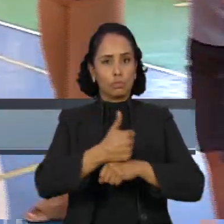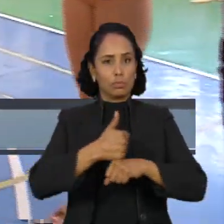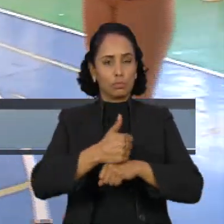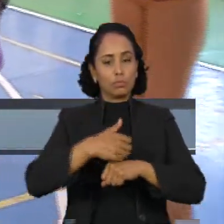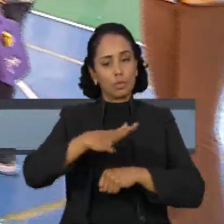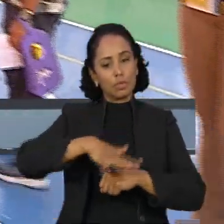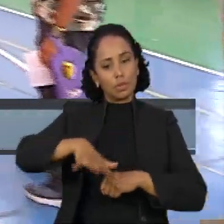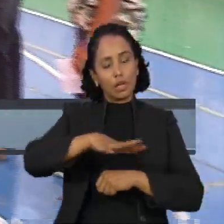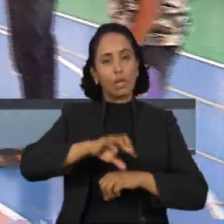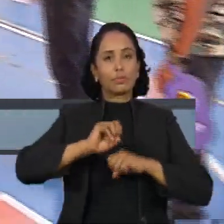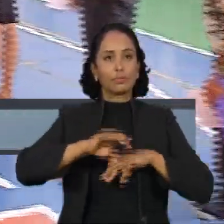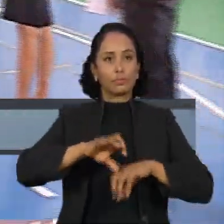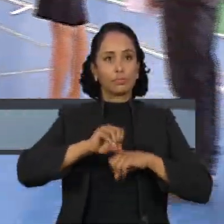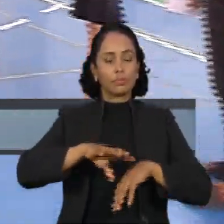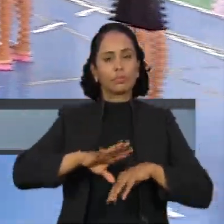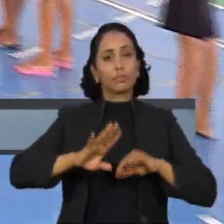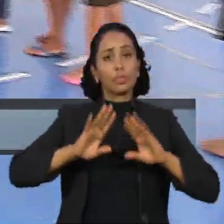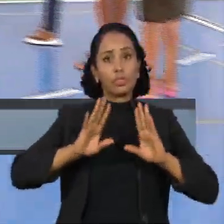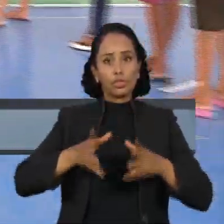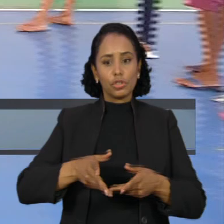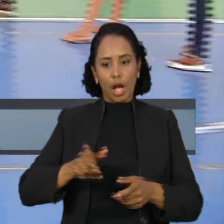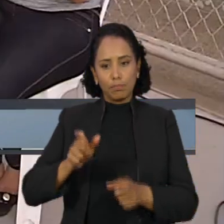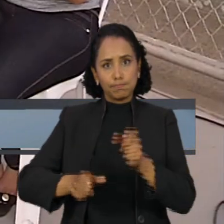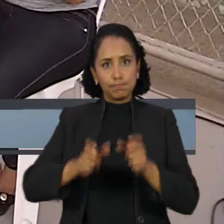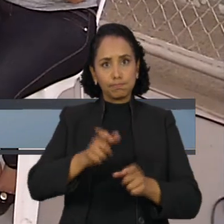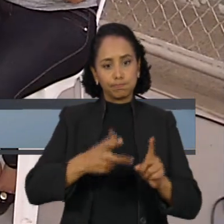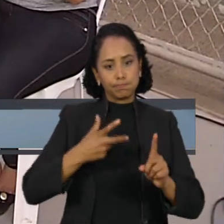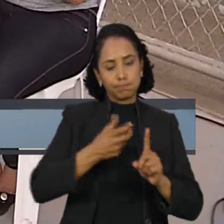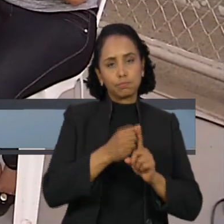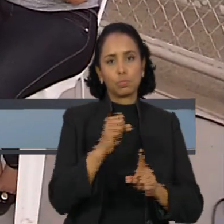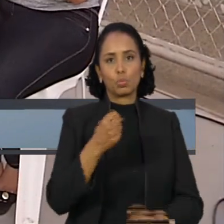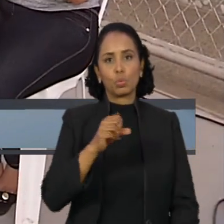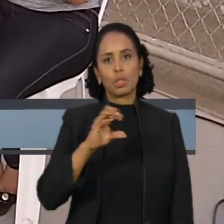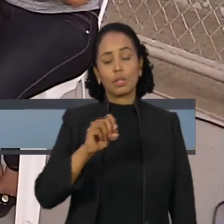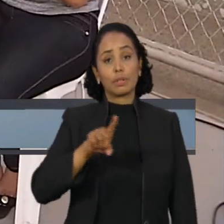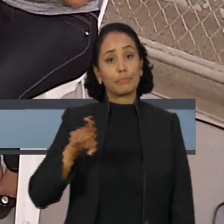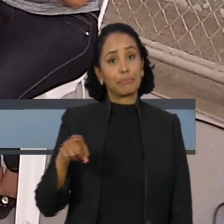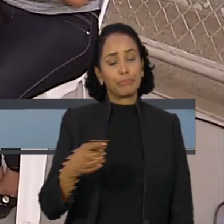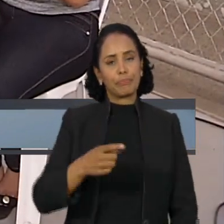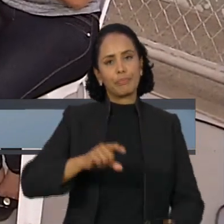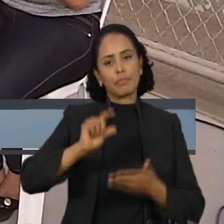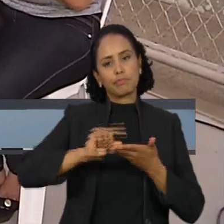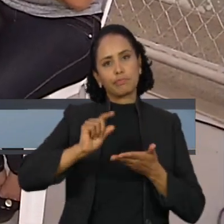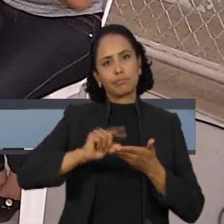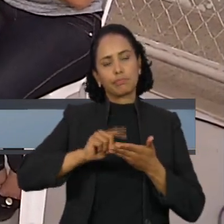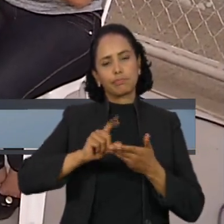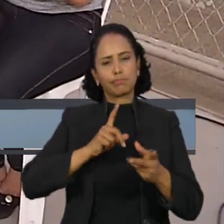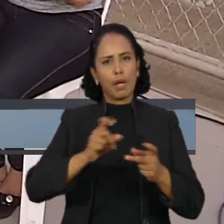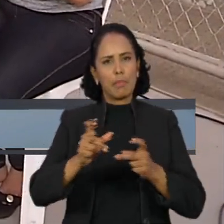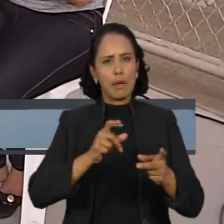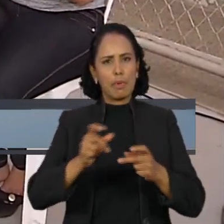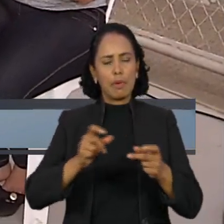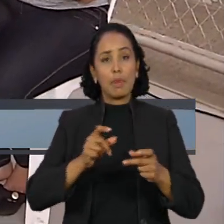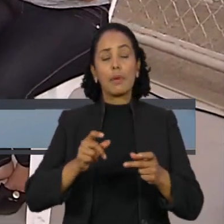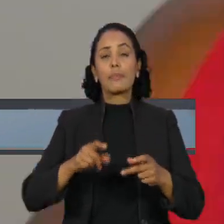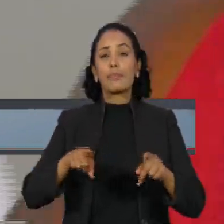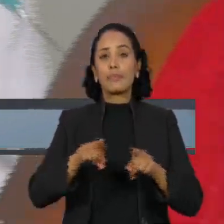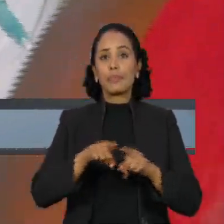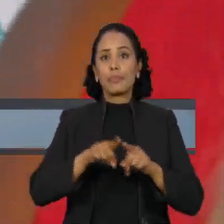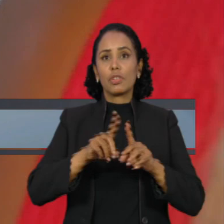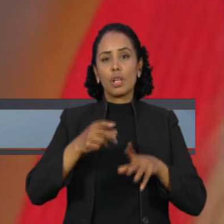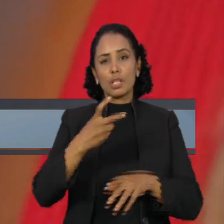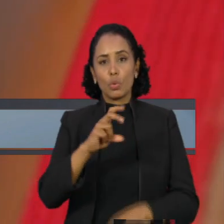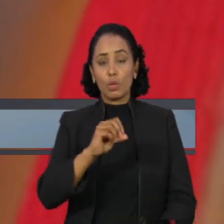município já aplicou mais de 80 mil doses. Isso corresponde a 50% da população elegível